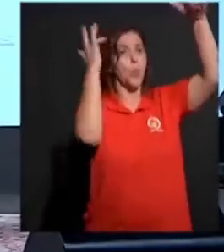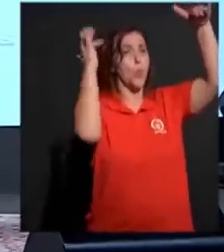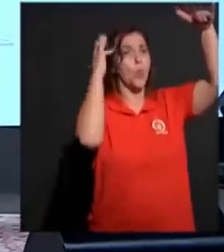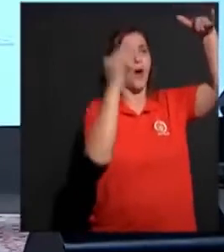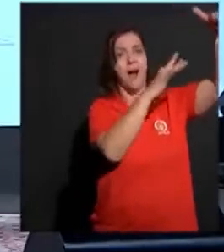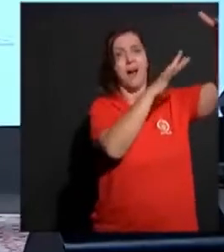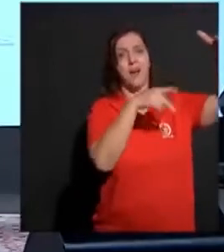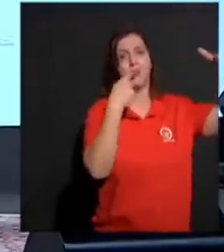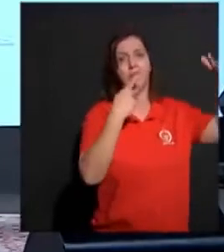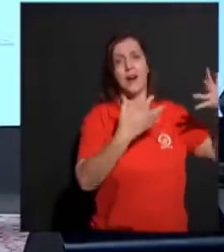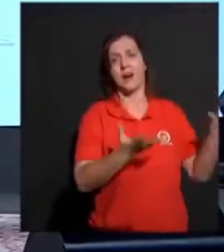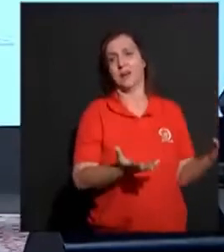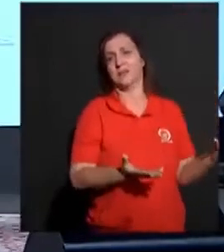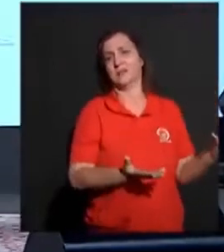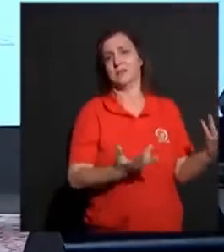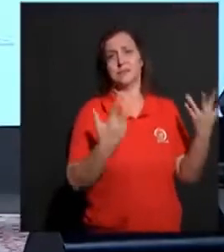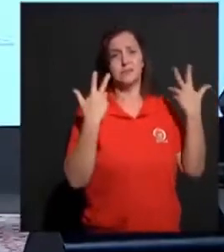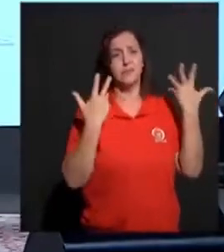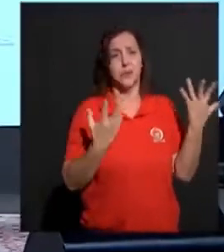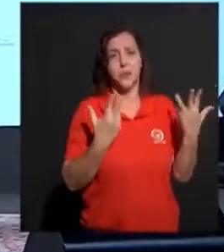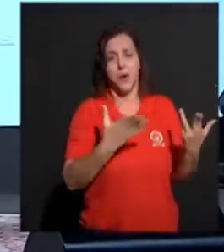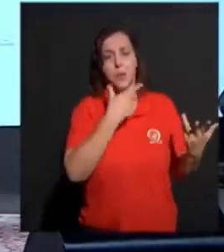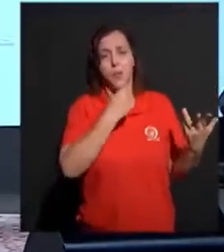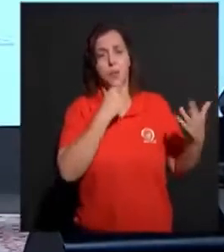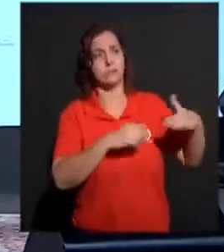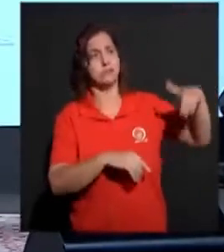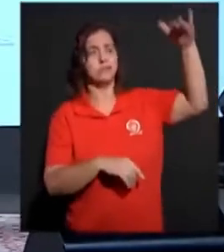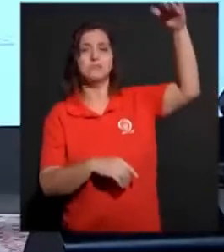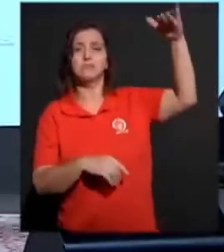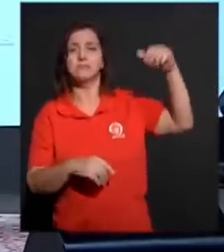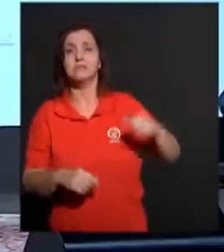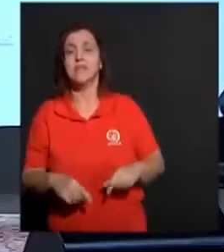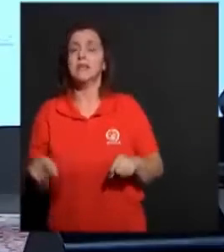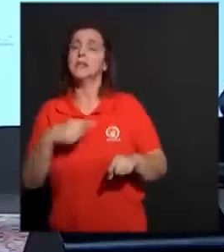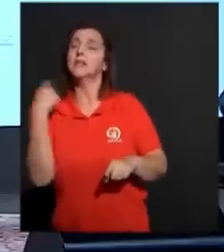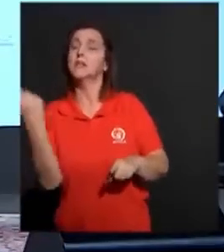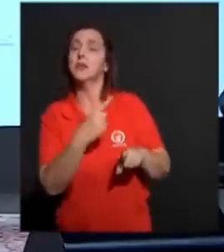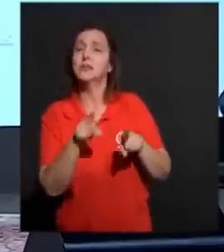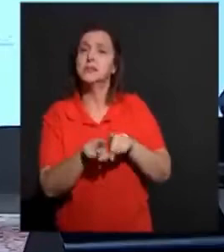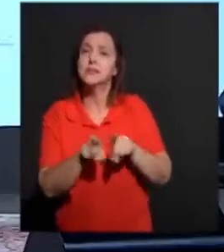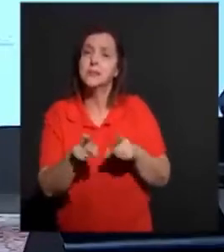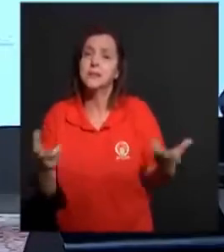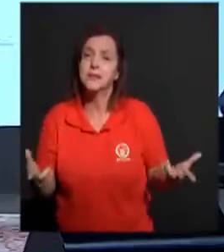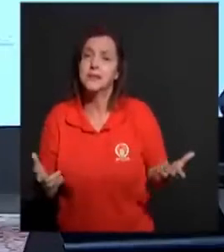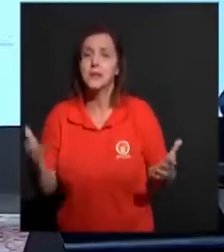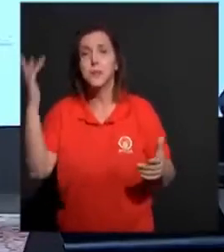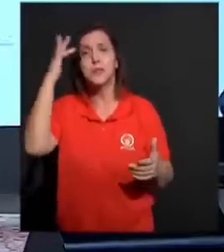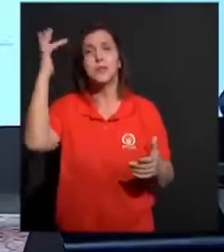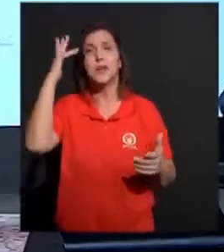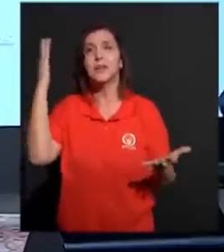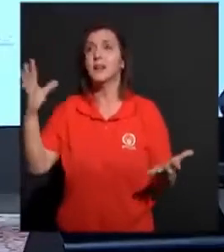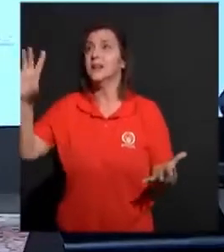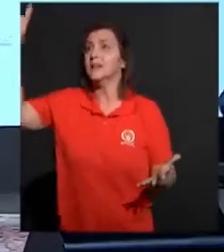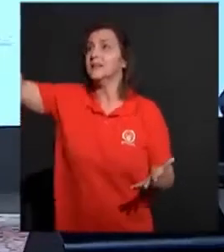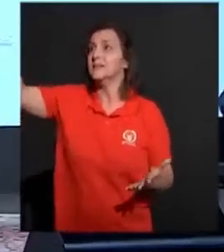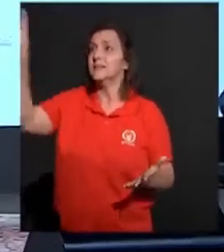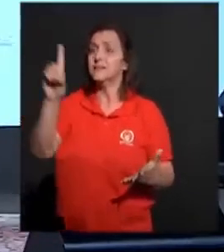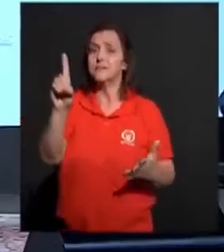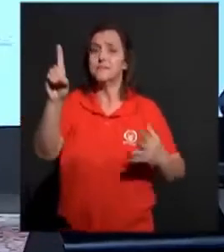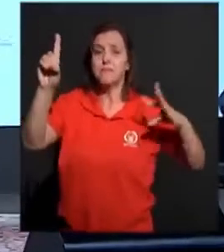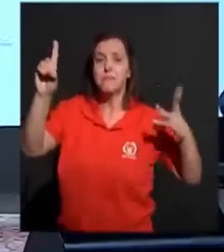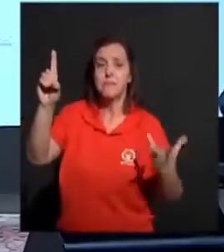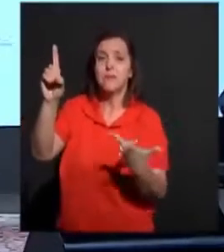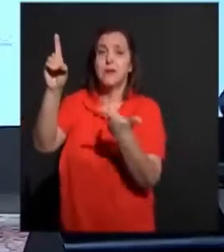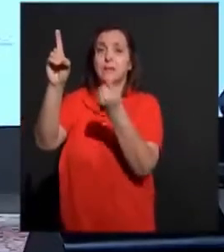uma reflexão para você nesse tempo. Nós estamos caminhando nessa maturidade. O que é perfeito virá. Quando o Senhor virá. Nós vamos